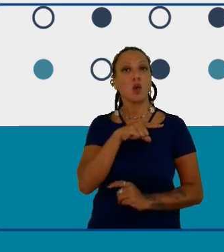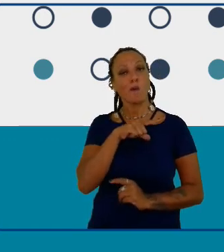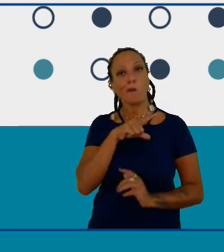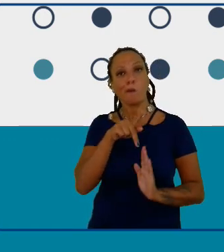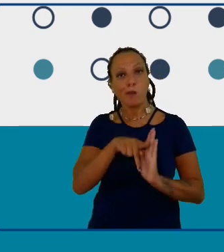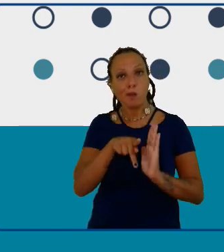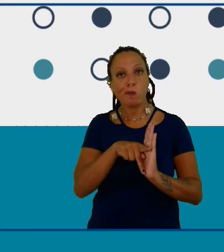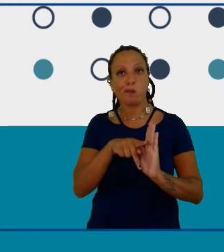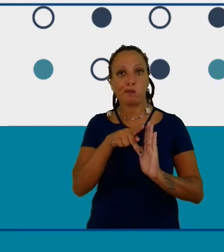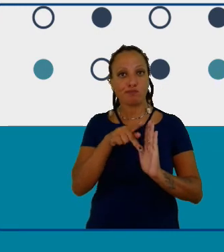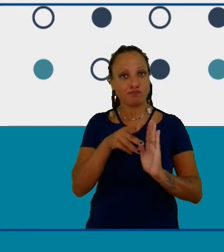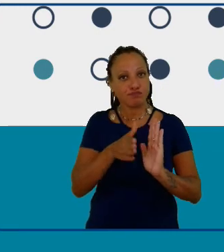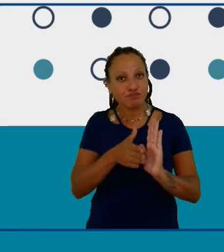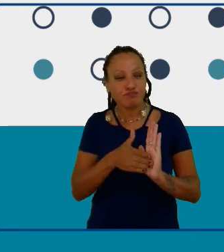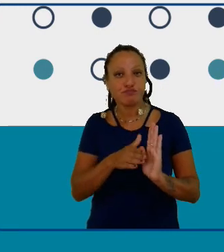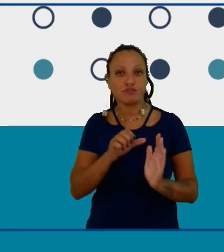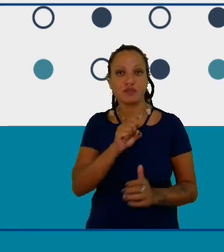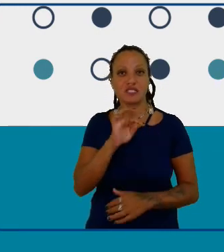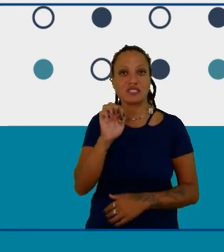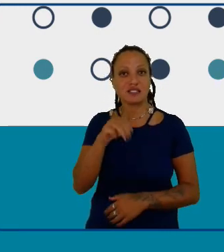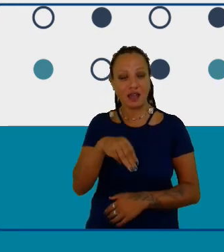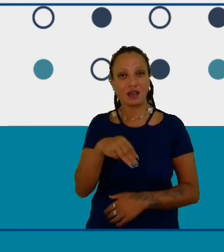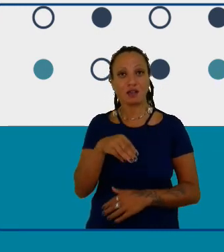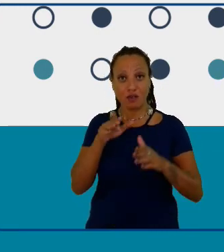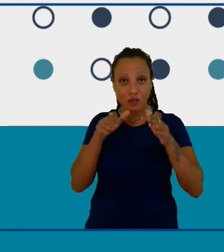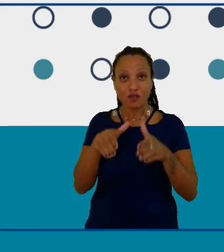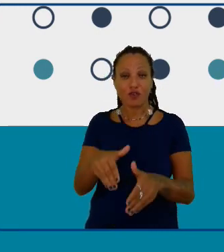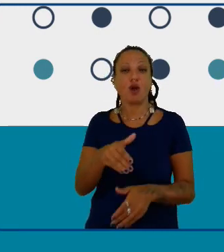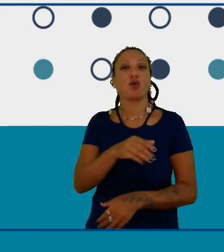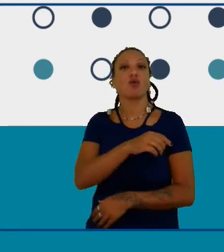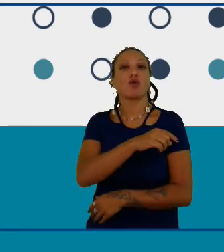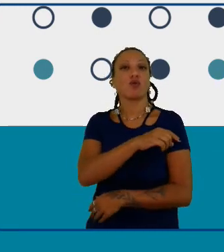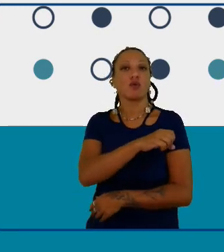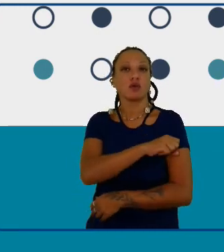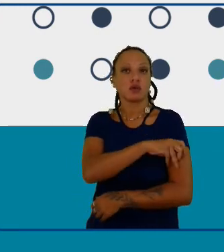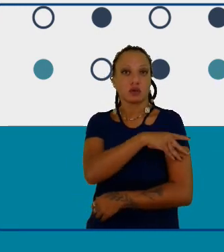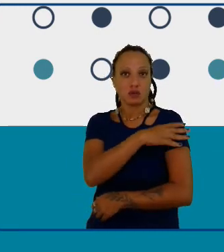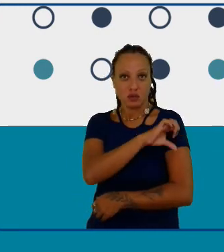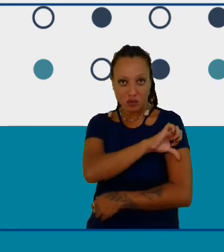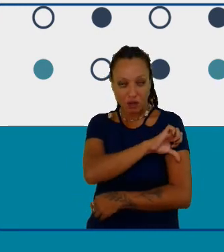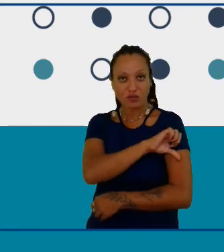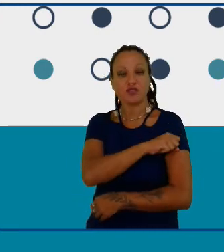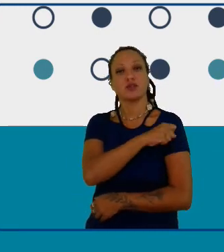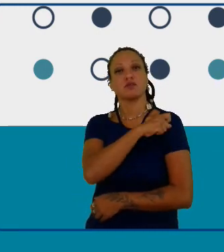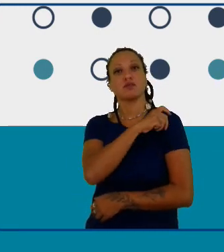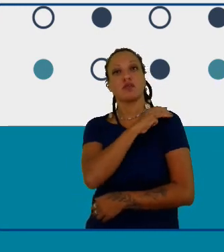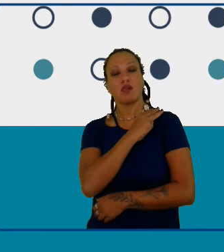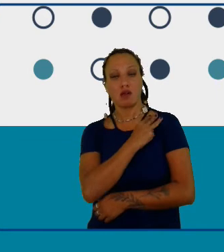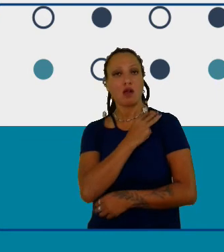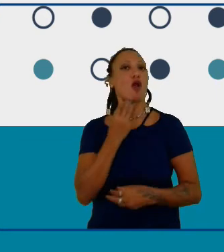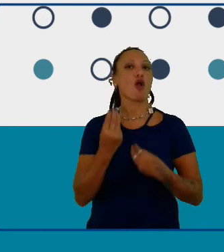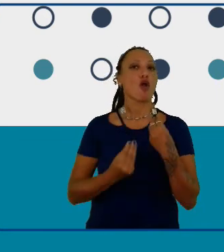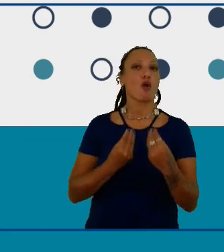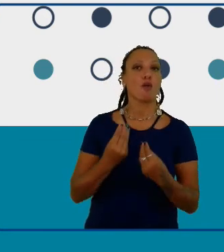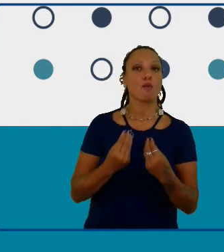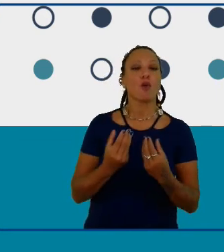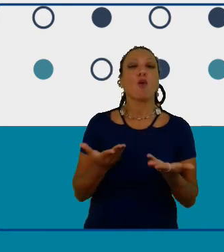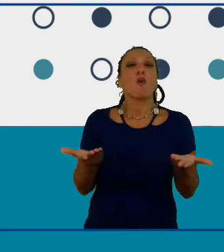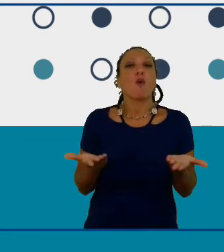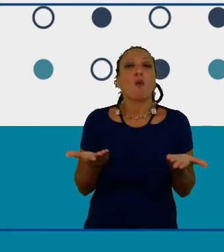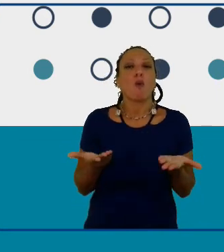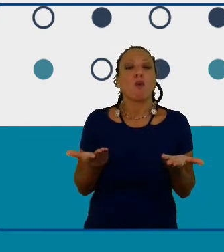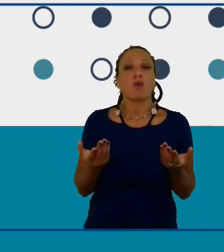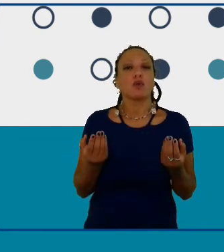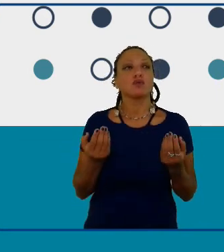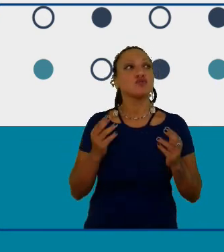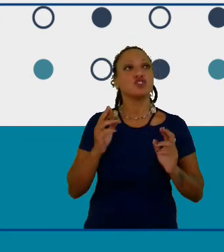implementar STEM Clubs para alunos do Fund 1 para os alunos que estão iniciando a vida escolar e qual a diferença de implementar